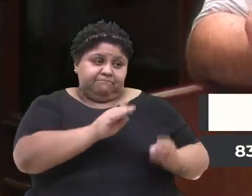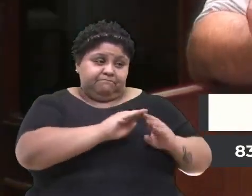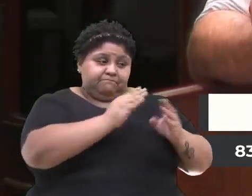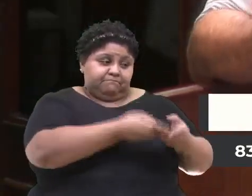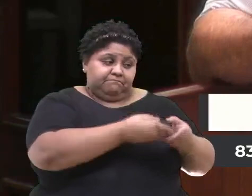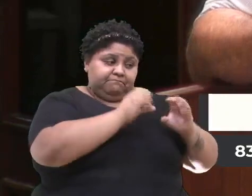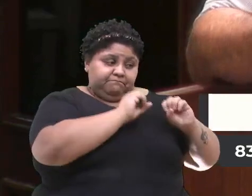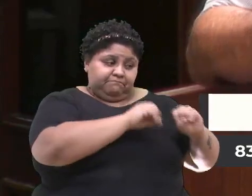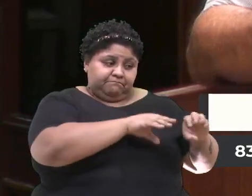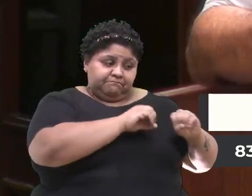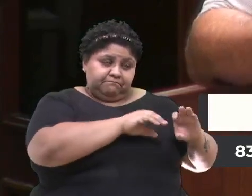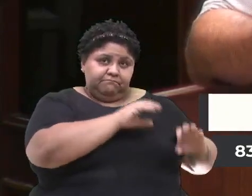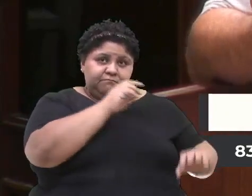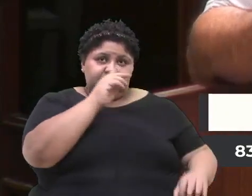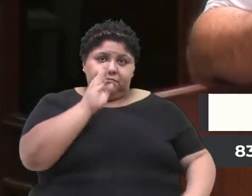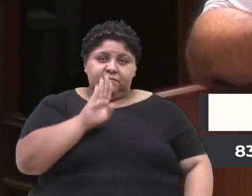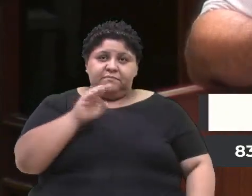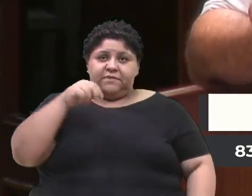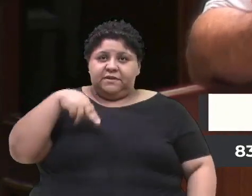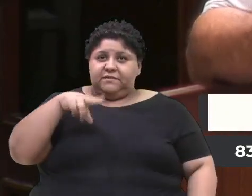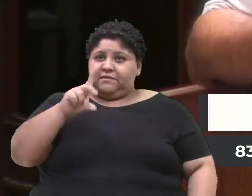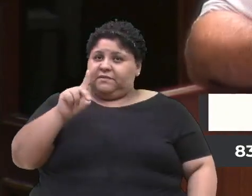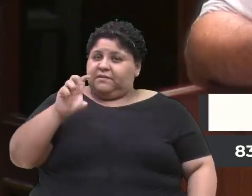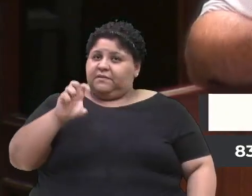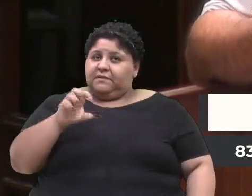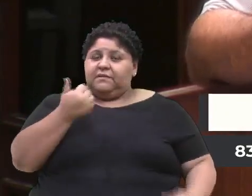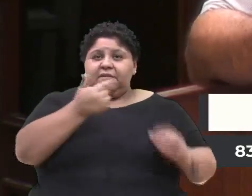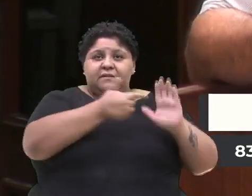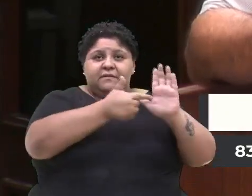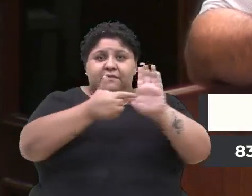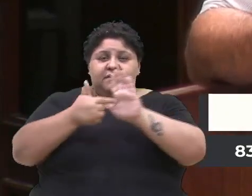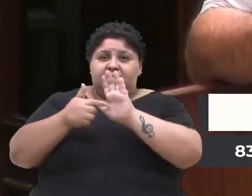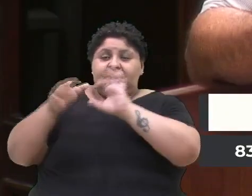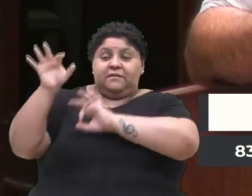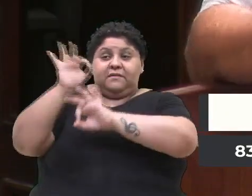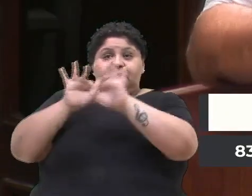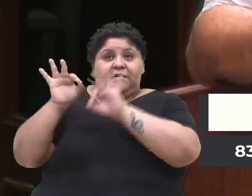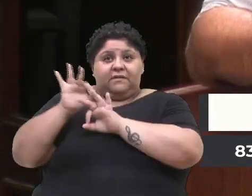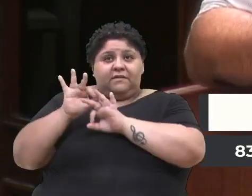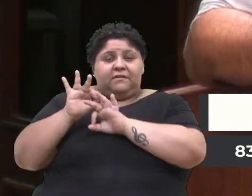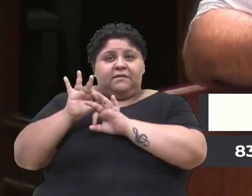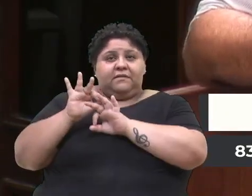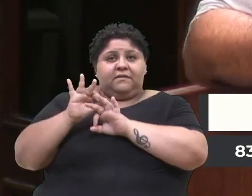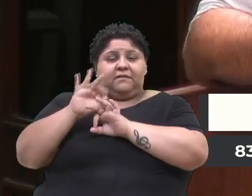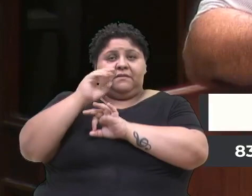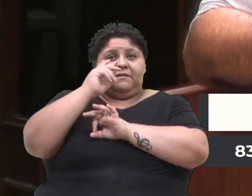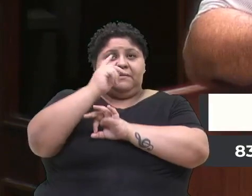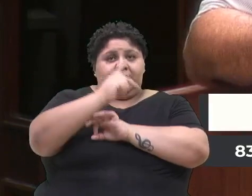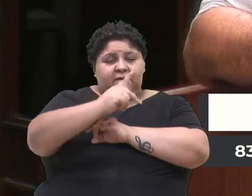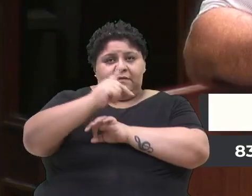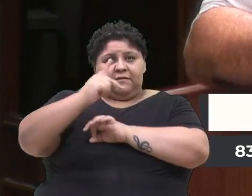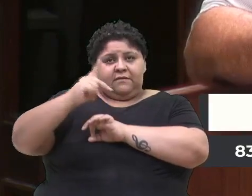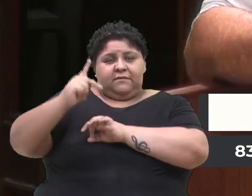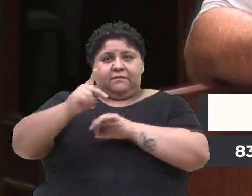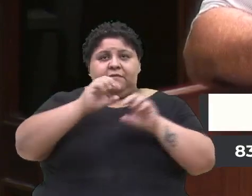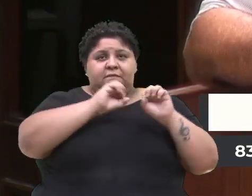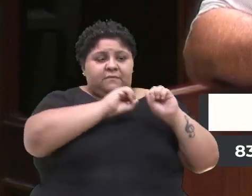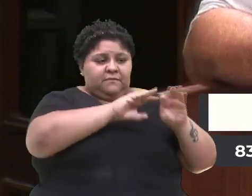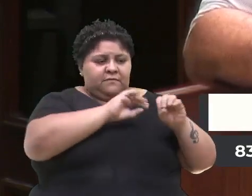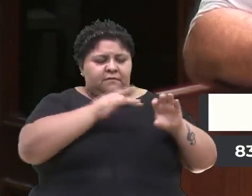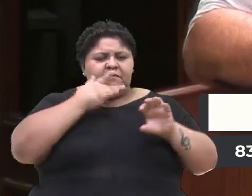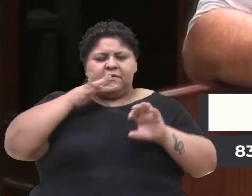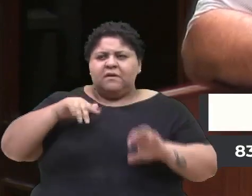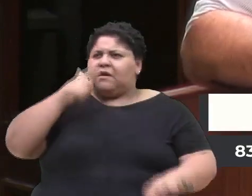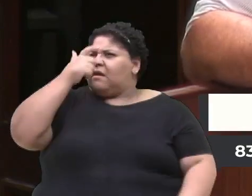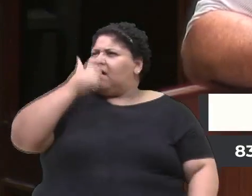BNDES esteve aqui apresentando a modelagem das parcerias públicos-privadas para a educação infantil, se eu não estou enganado, há mais